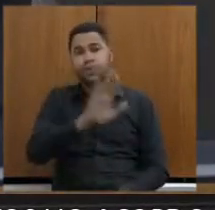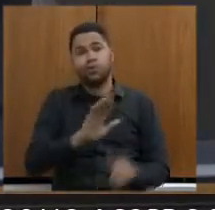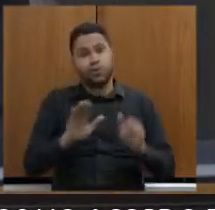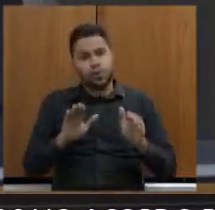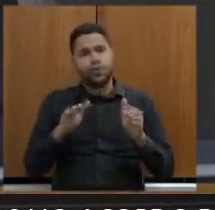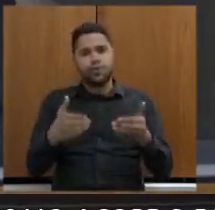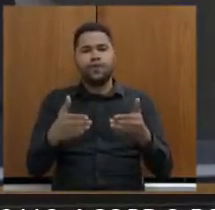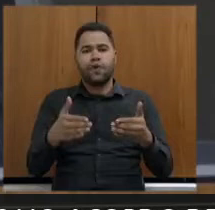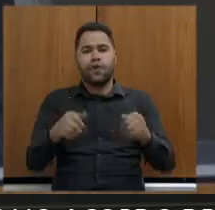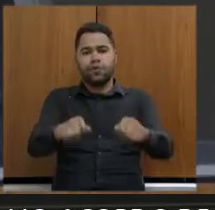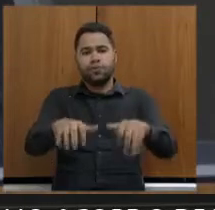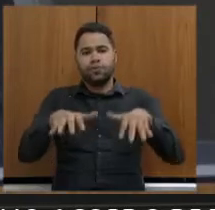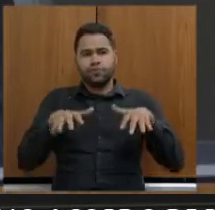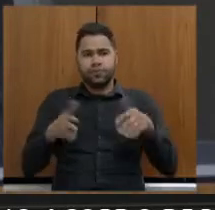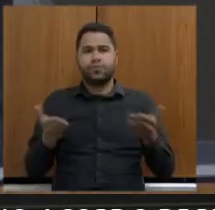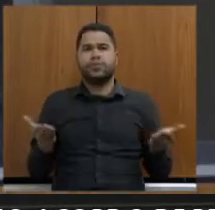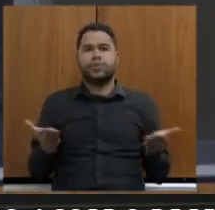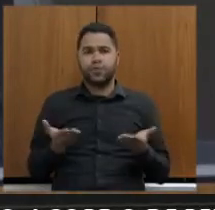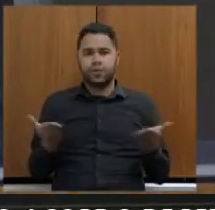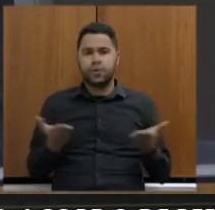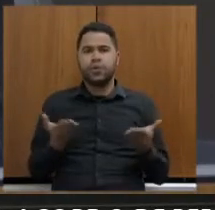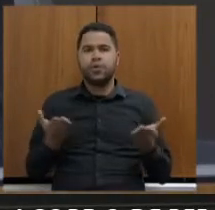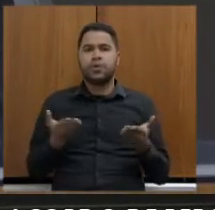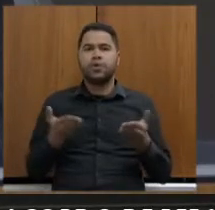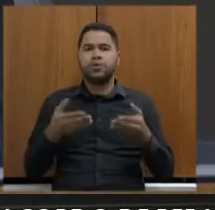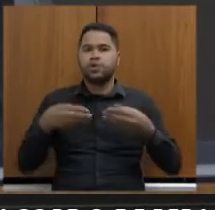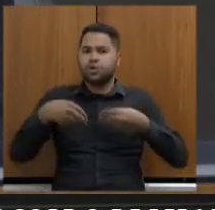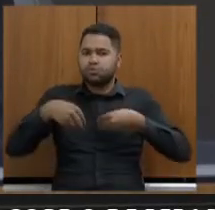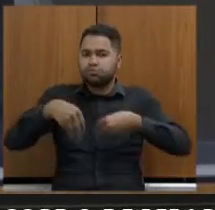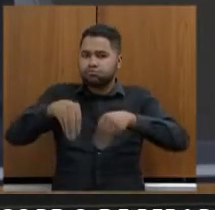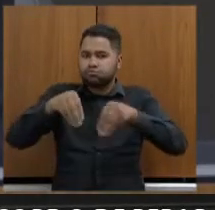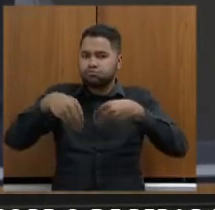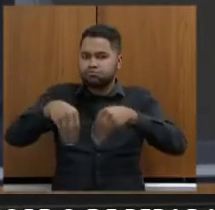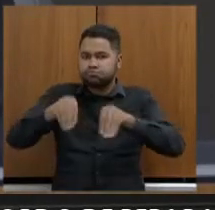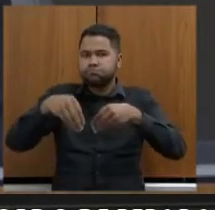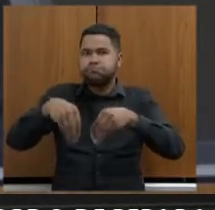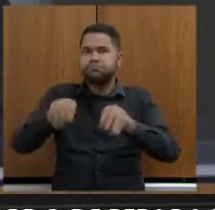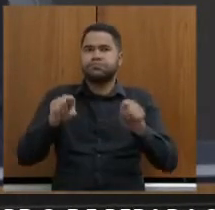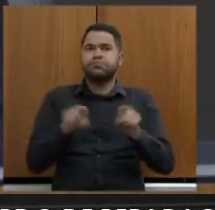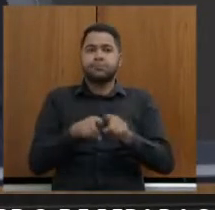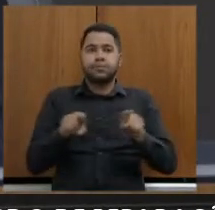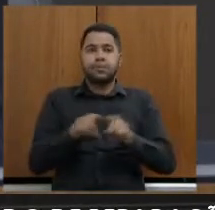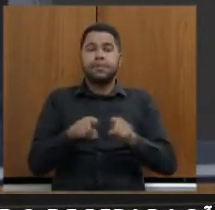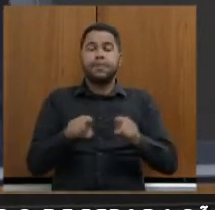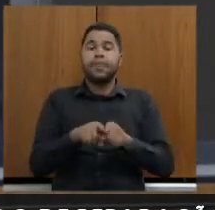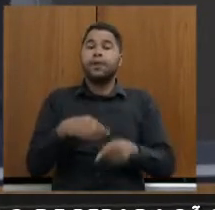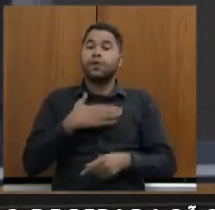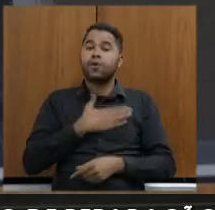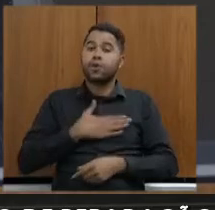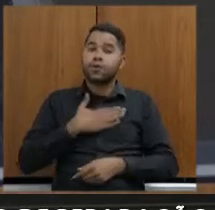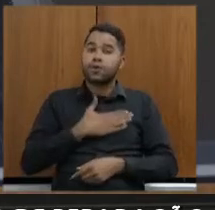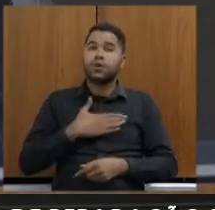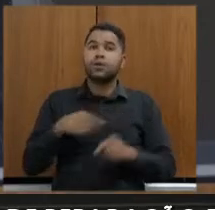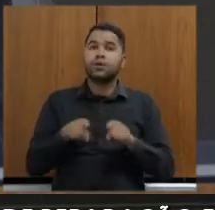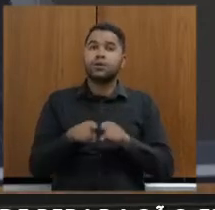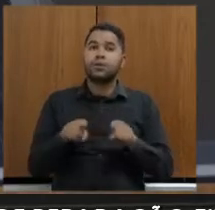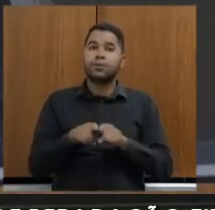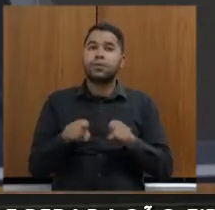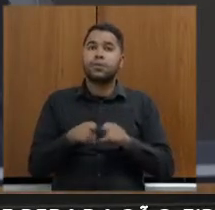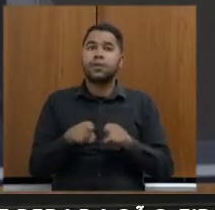audiência da Comissão de Transportes. Eu queria também dizer, e aqui eu gostaria de cumprimentar